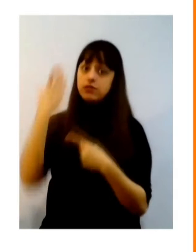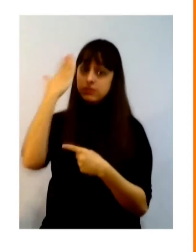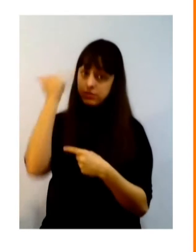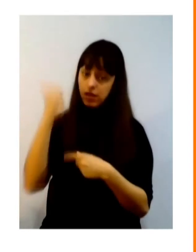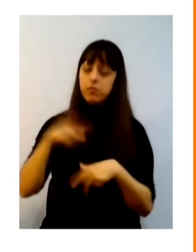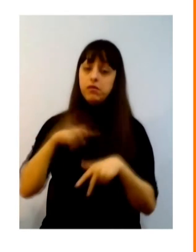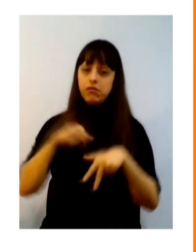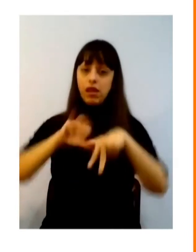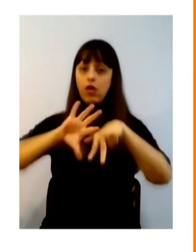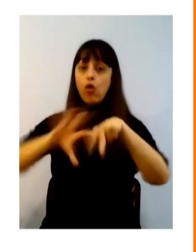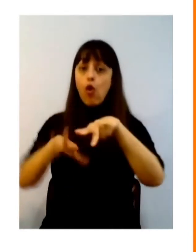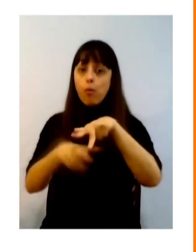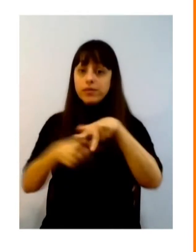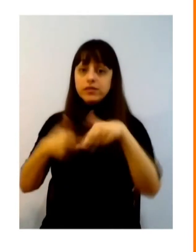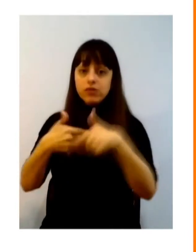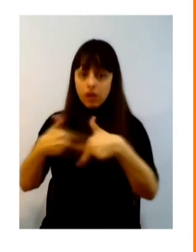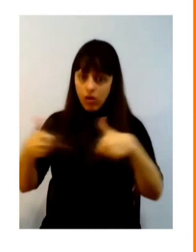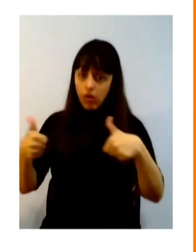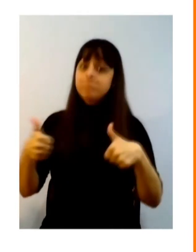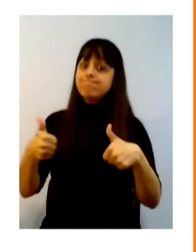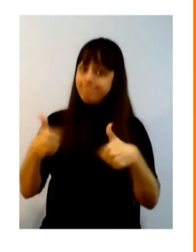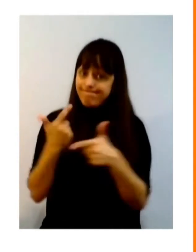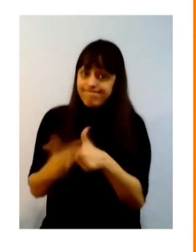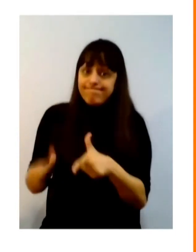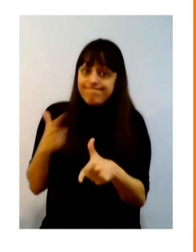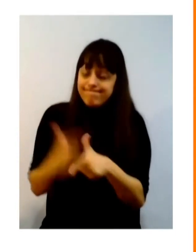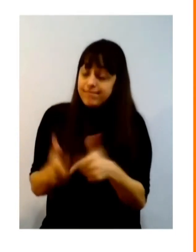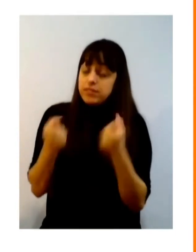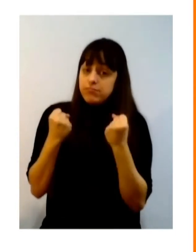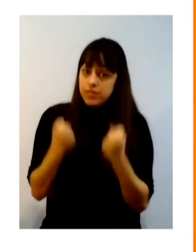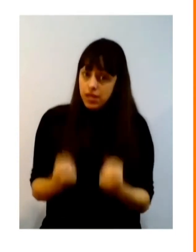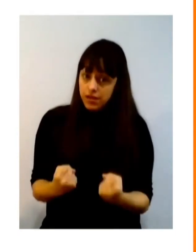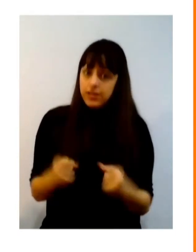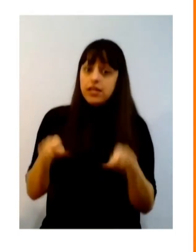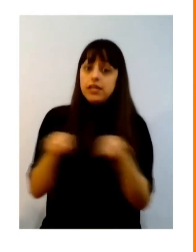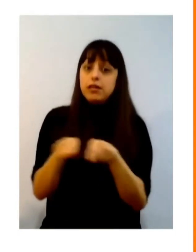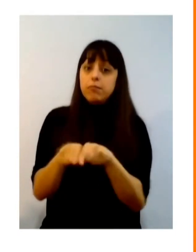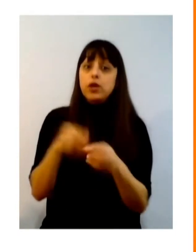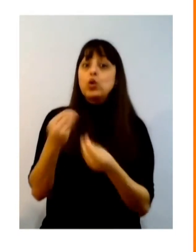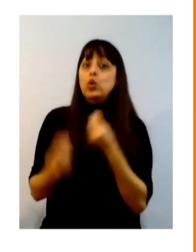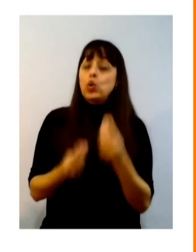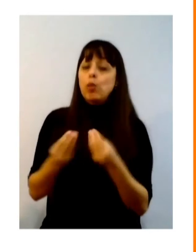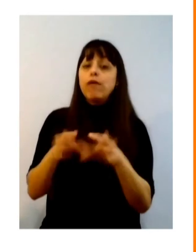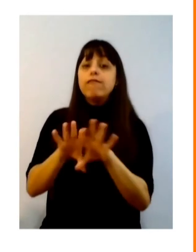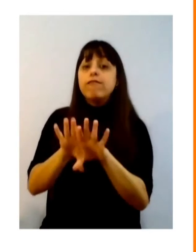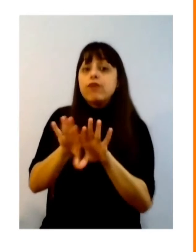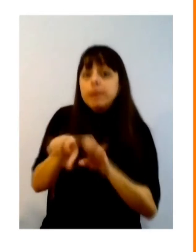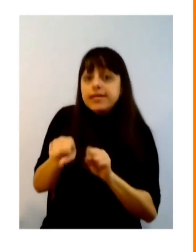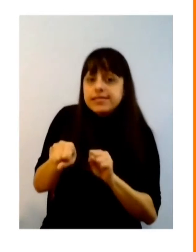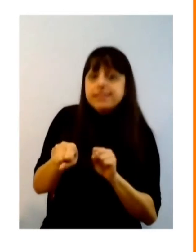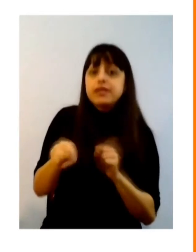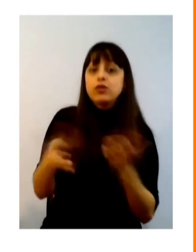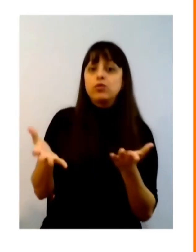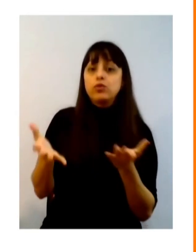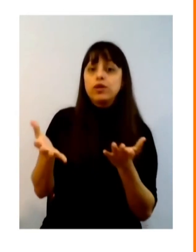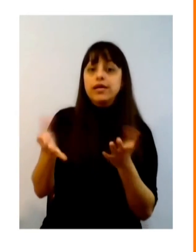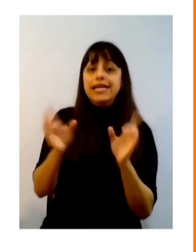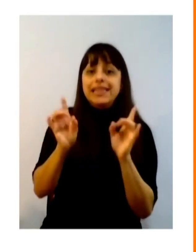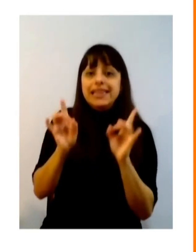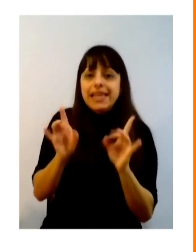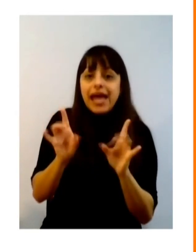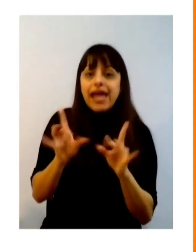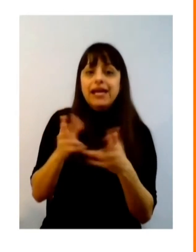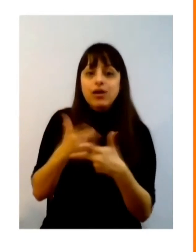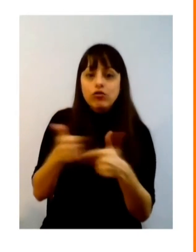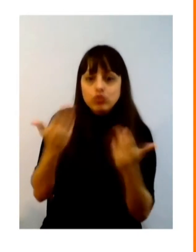considerar a formação técnica qual é a formação estratégica e qual é a formação estratégica e quais